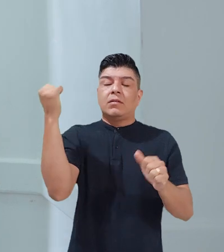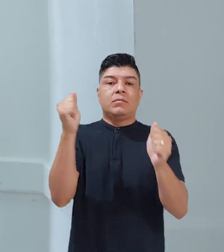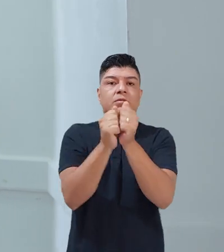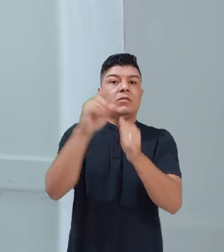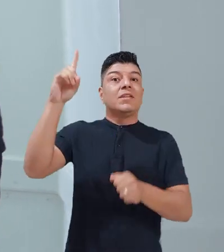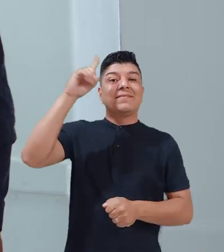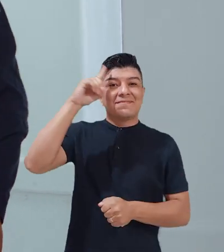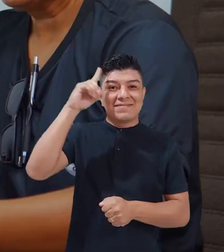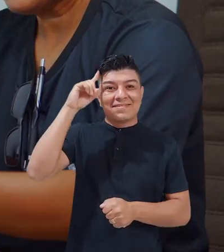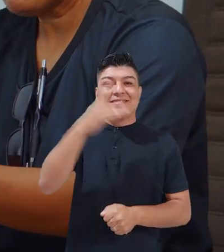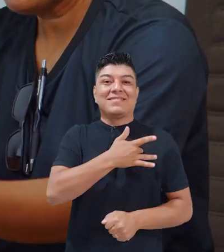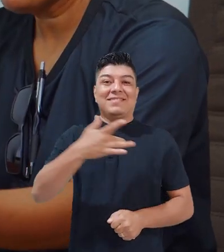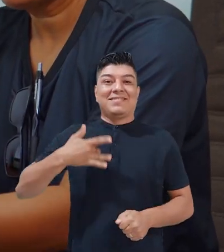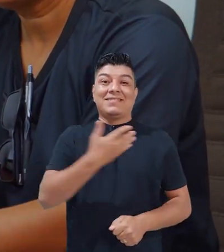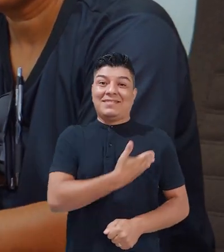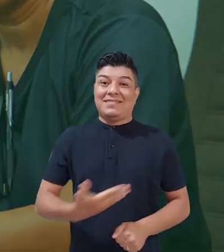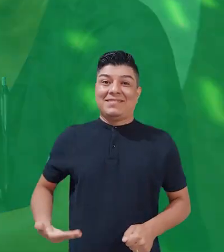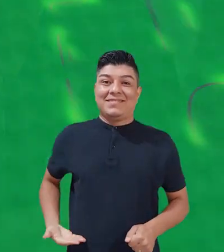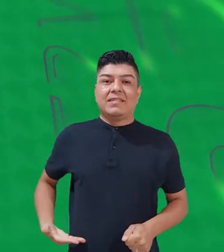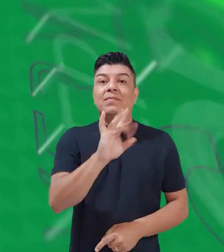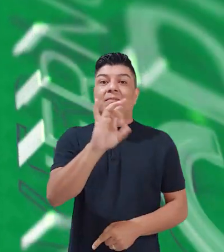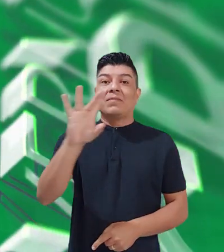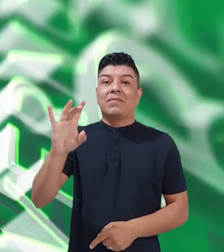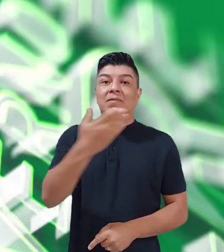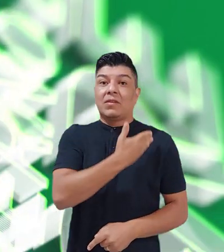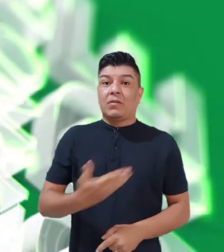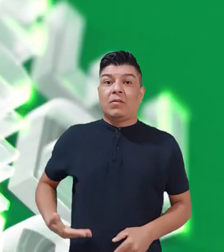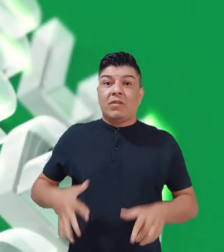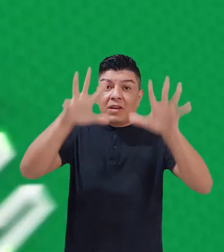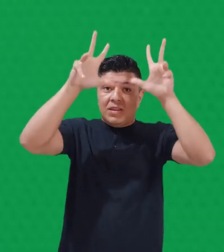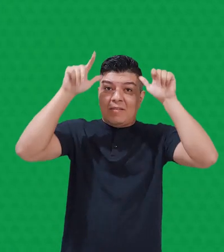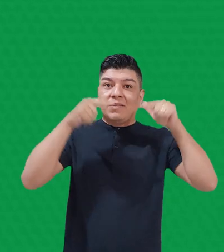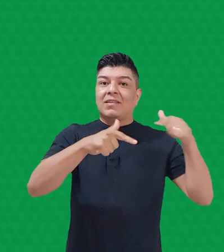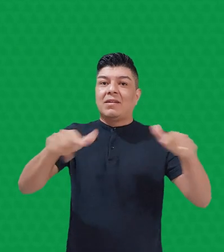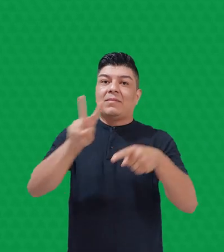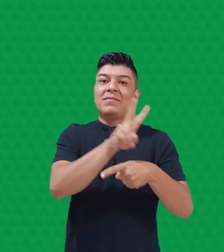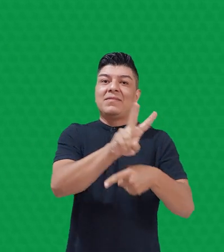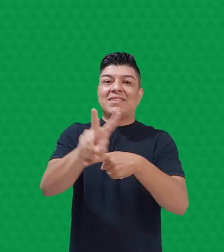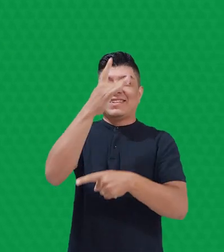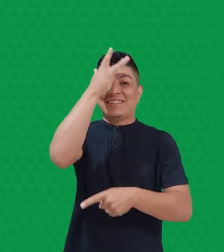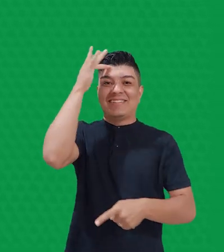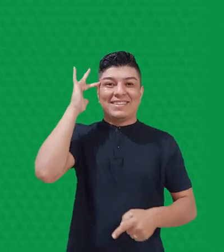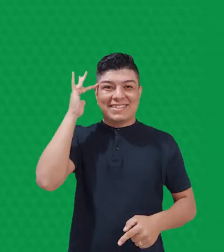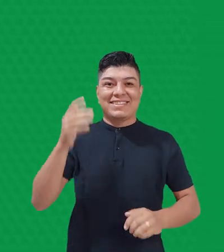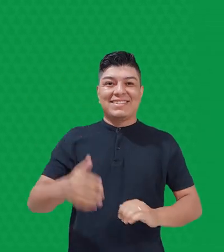importantes parceiros diários para a saúde pública. Governo do Acre. Trabalho para cuidar das pessoas. Governo Acre.